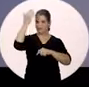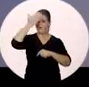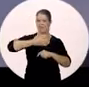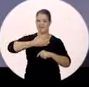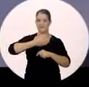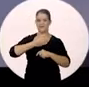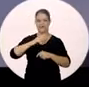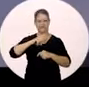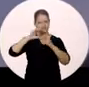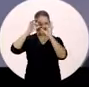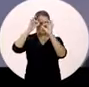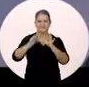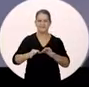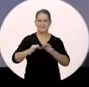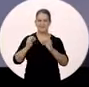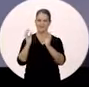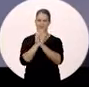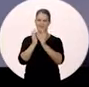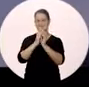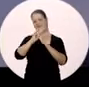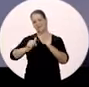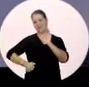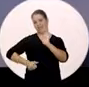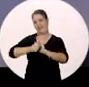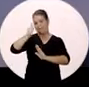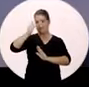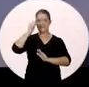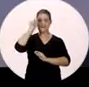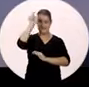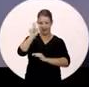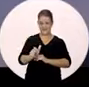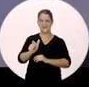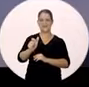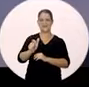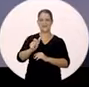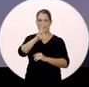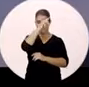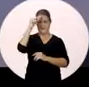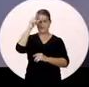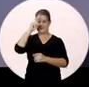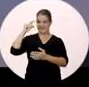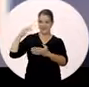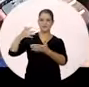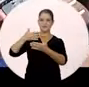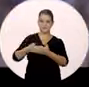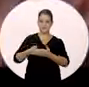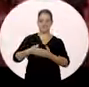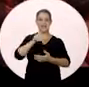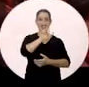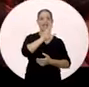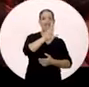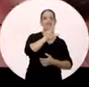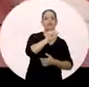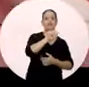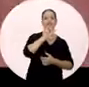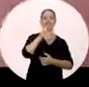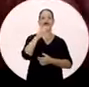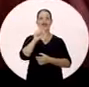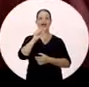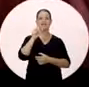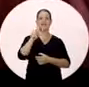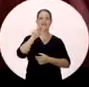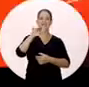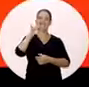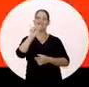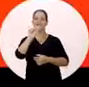prova disso. Estou certo que Recife vai ter a primeira mulher prefeita de sua história. É Lula, é a